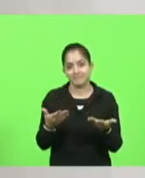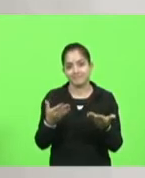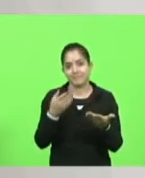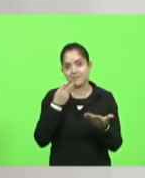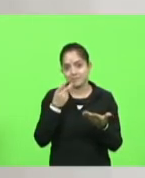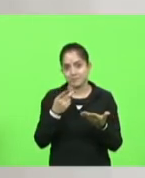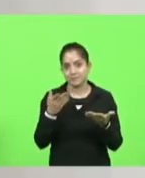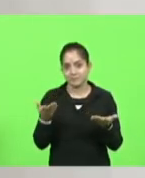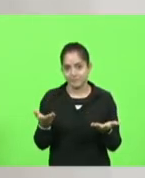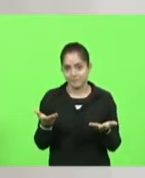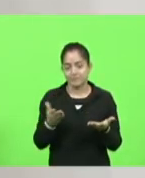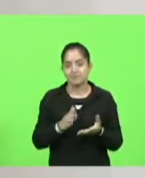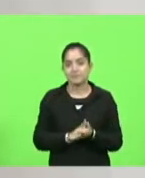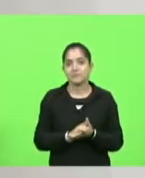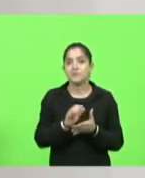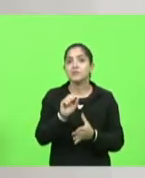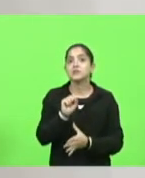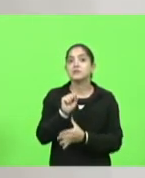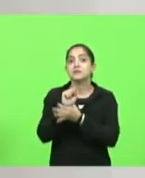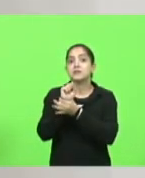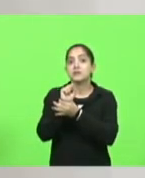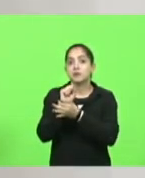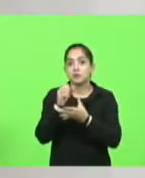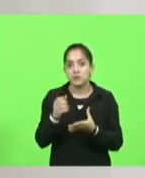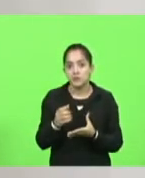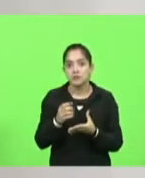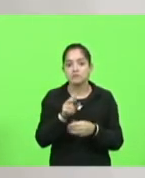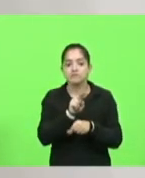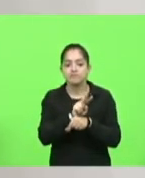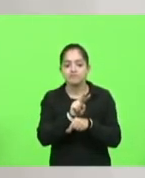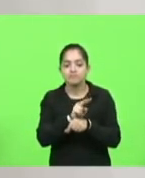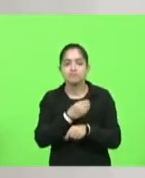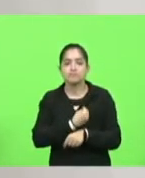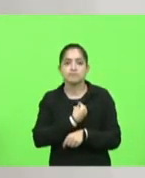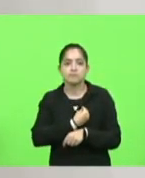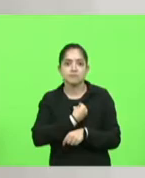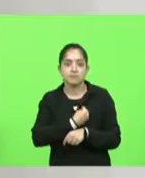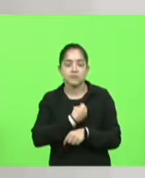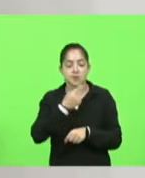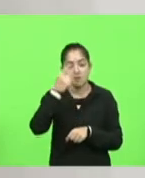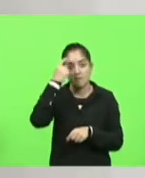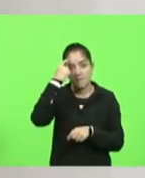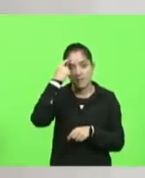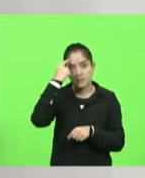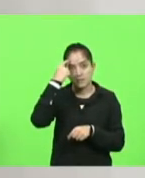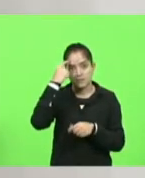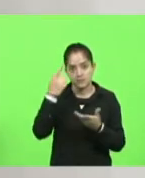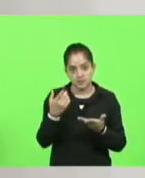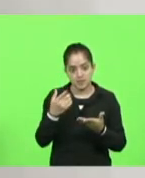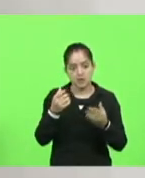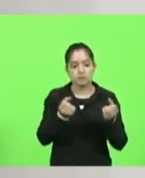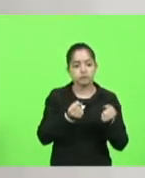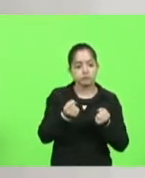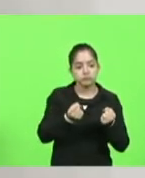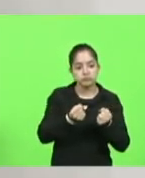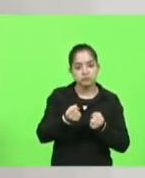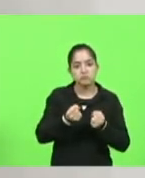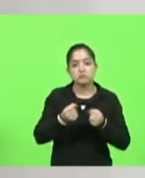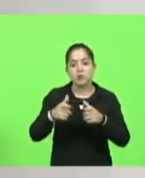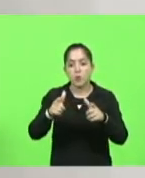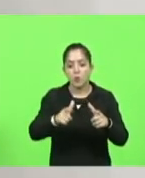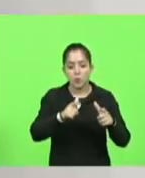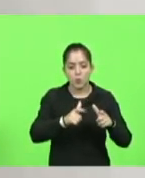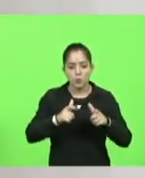falando. É de segurança, de preservação de vidas, é o pensar além dos veículos, dos locais de